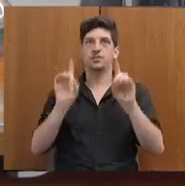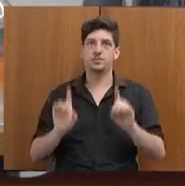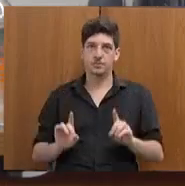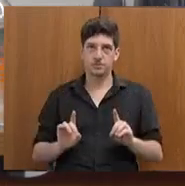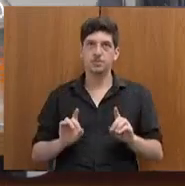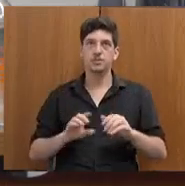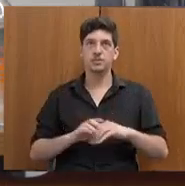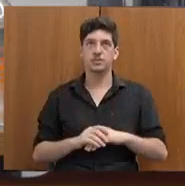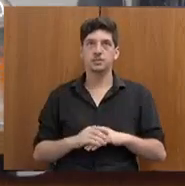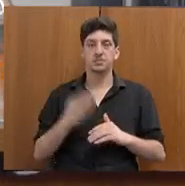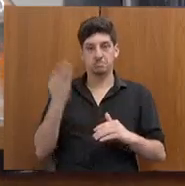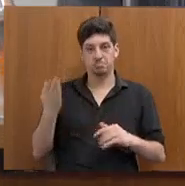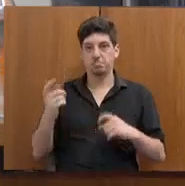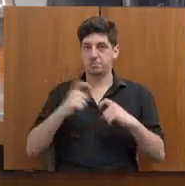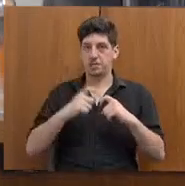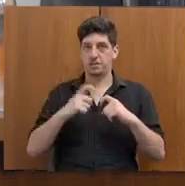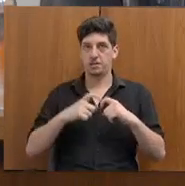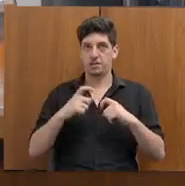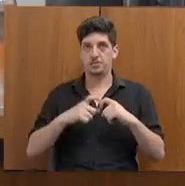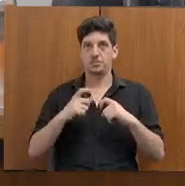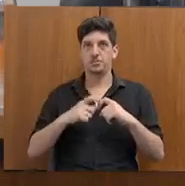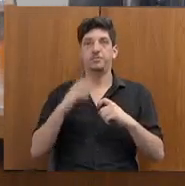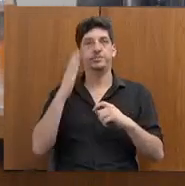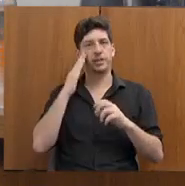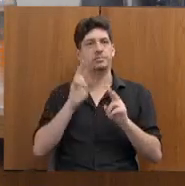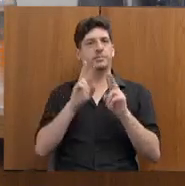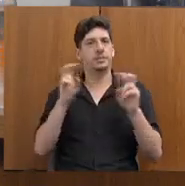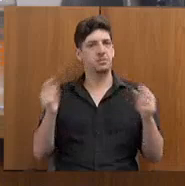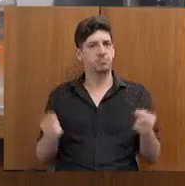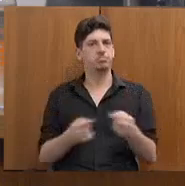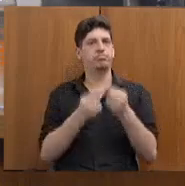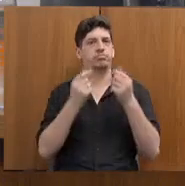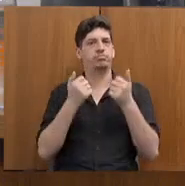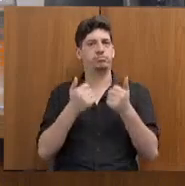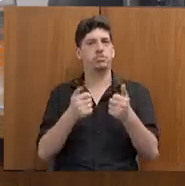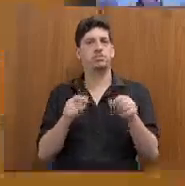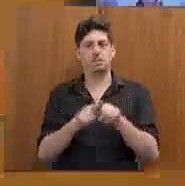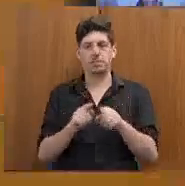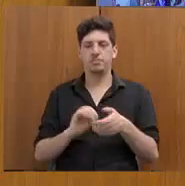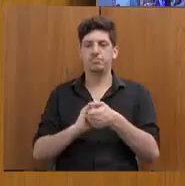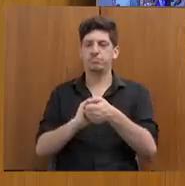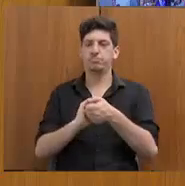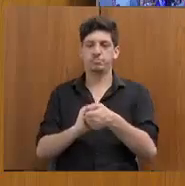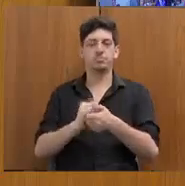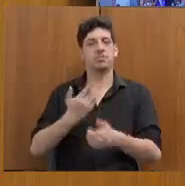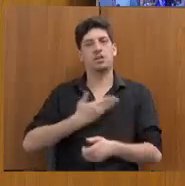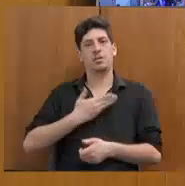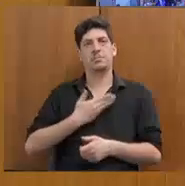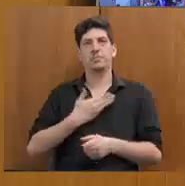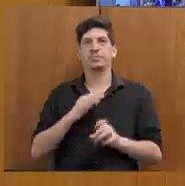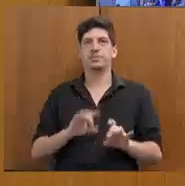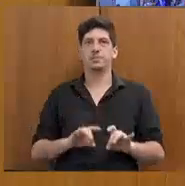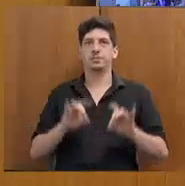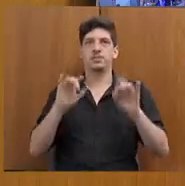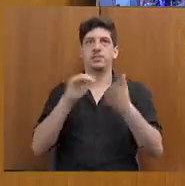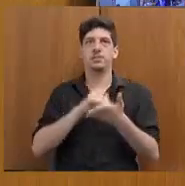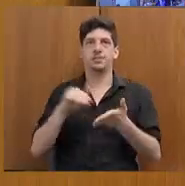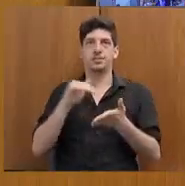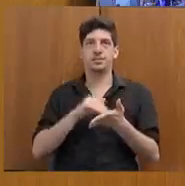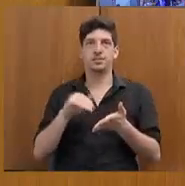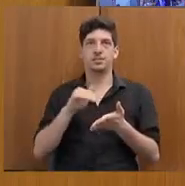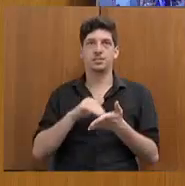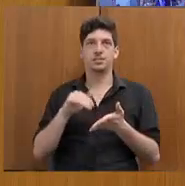Ele, é médico, sabe bem do tema. E cumprimentar aqui os colegas, e de forma especial a nossa secretária, a